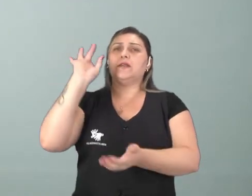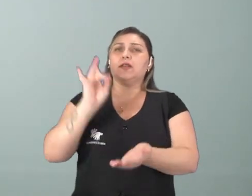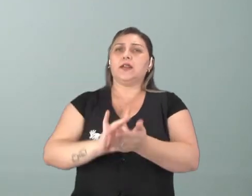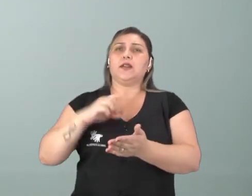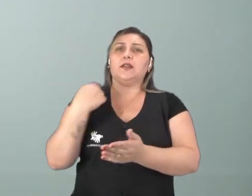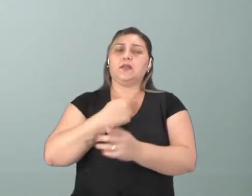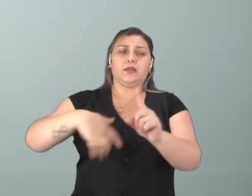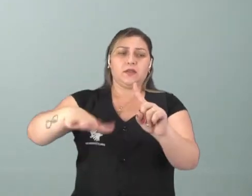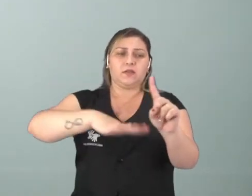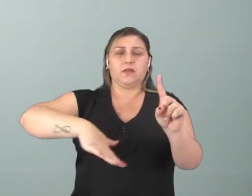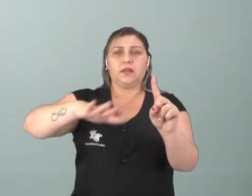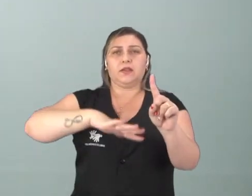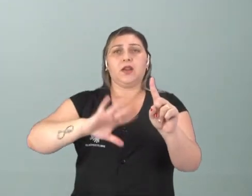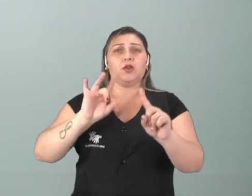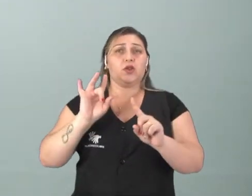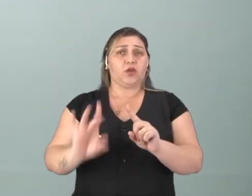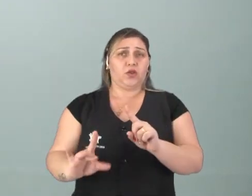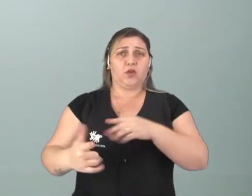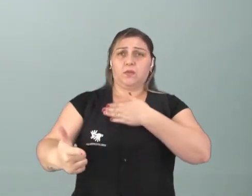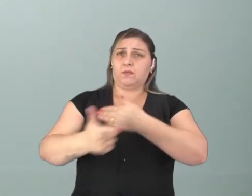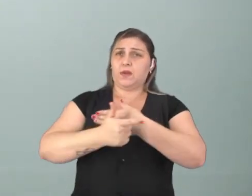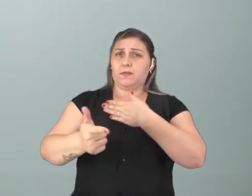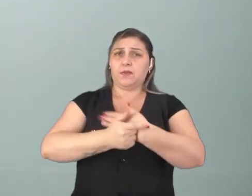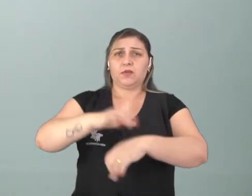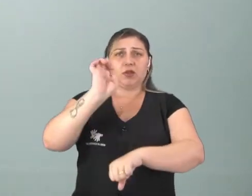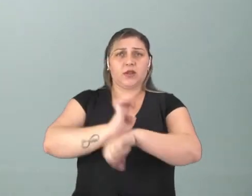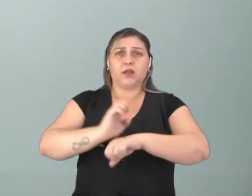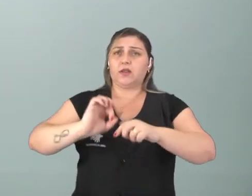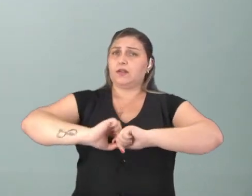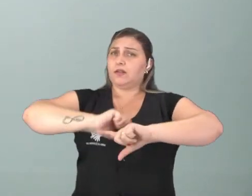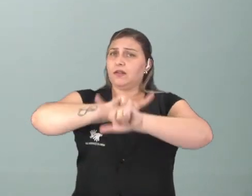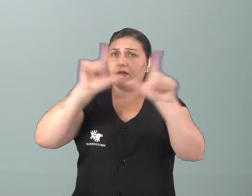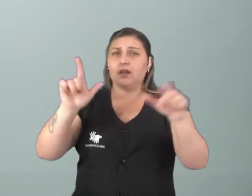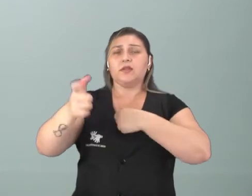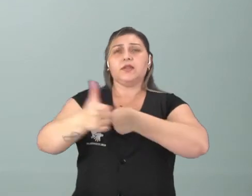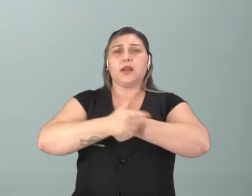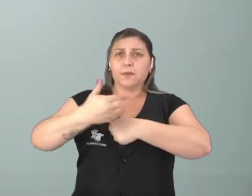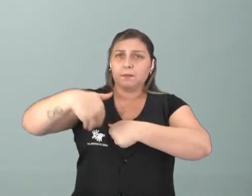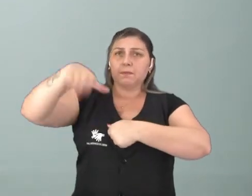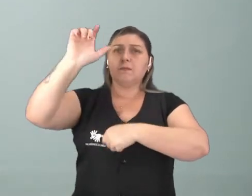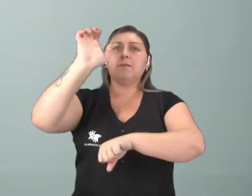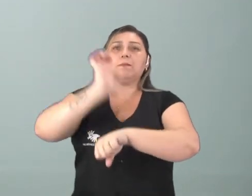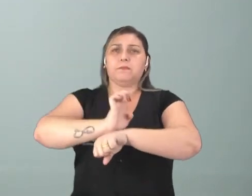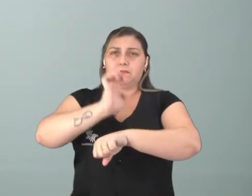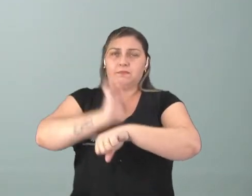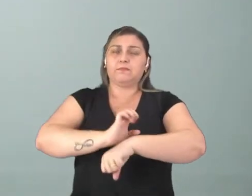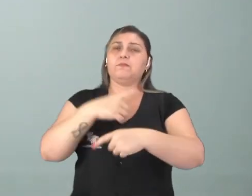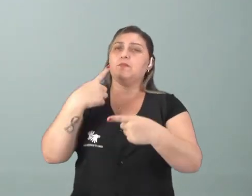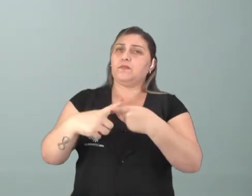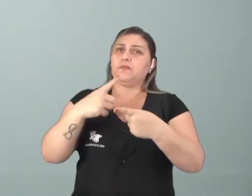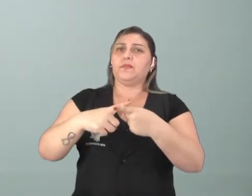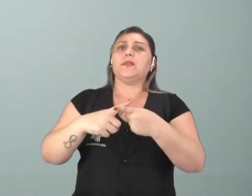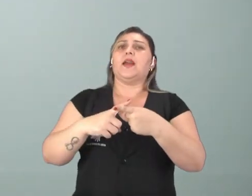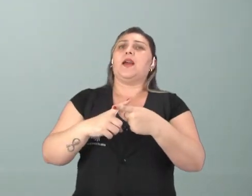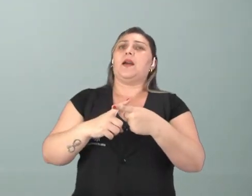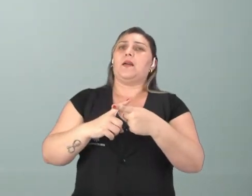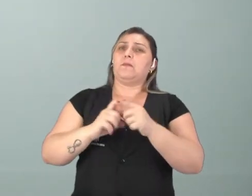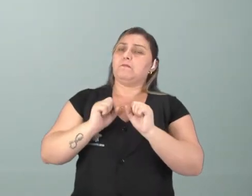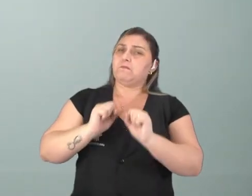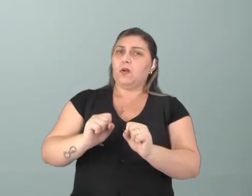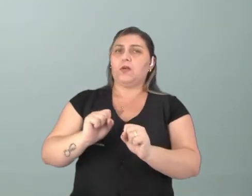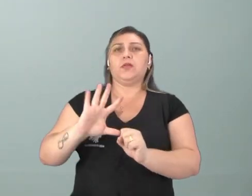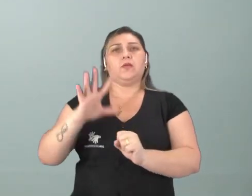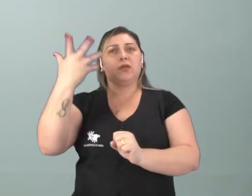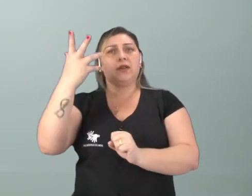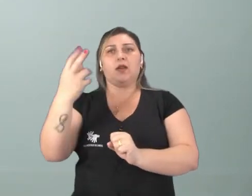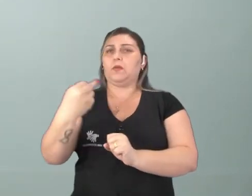sociedade. Então, não é só o papel do Estado, é claro que o Estado tem um papel majoritário, porque é ele quem permeia o que vai acontecer